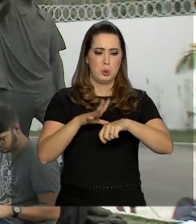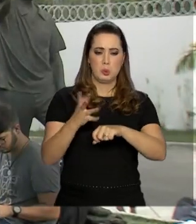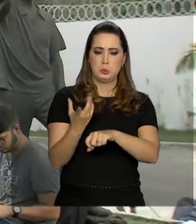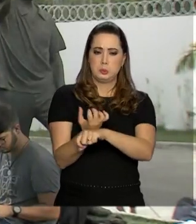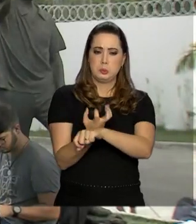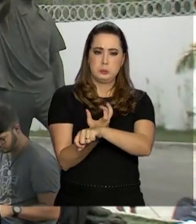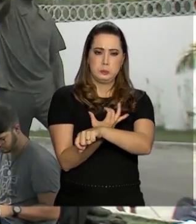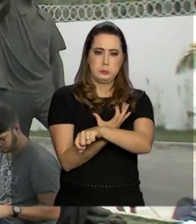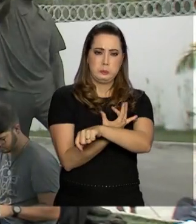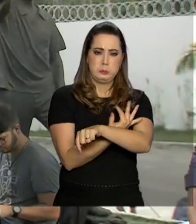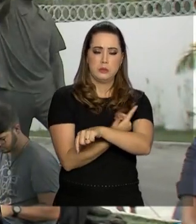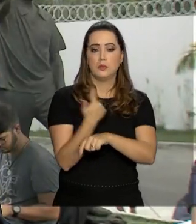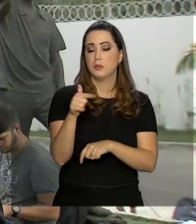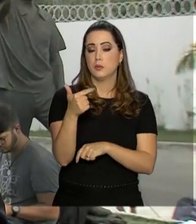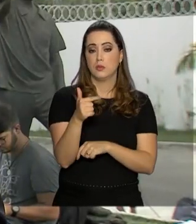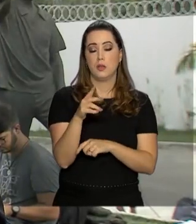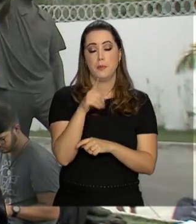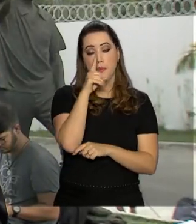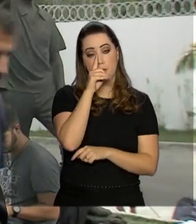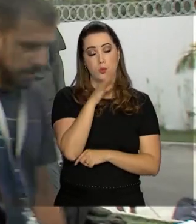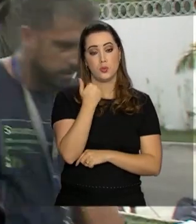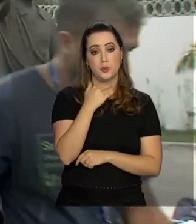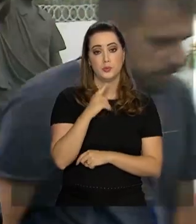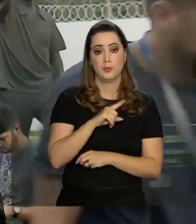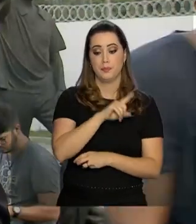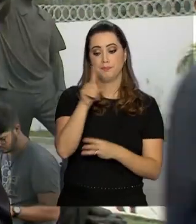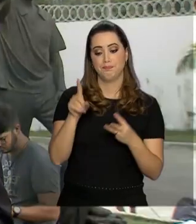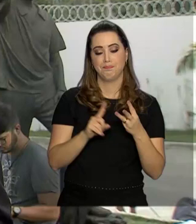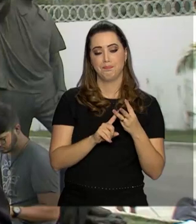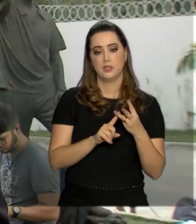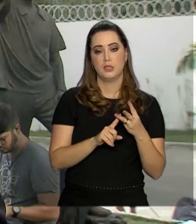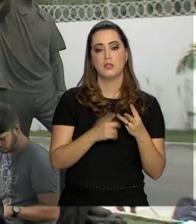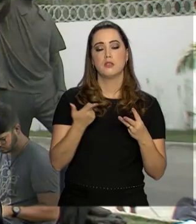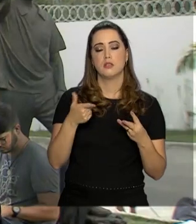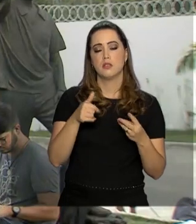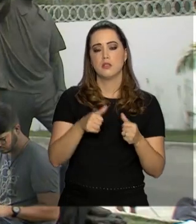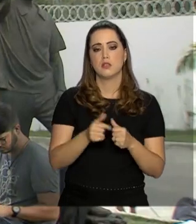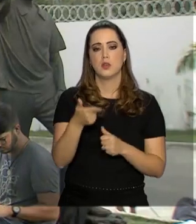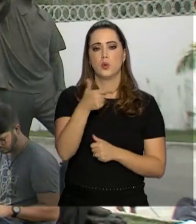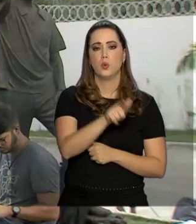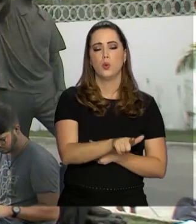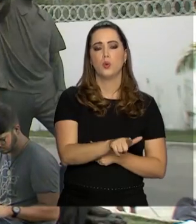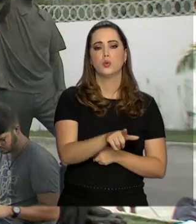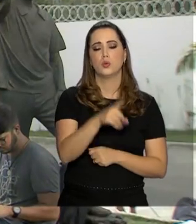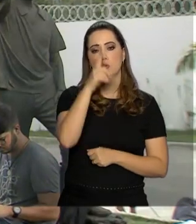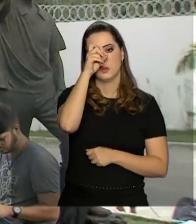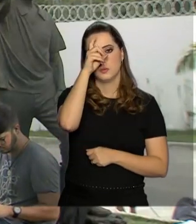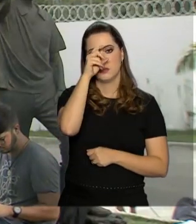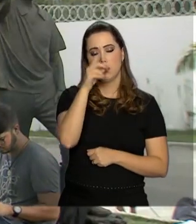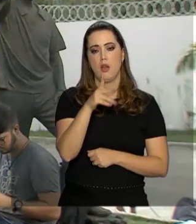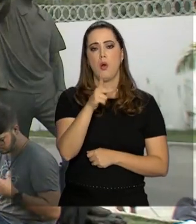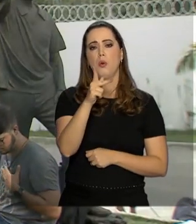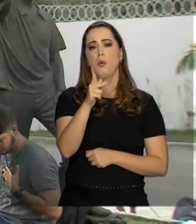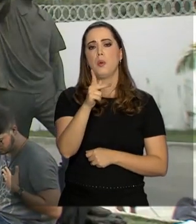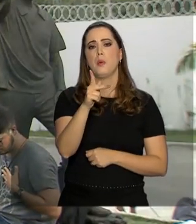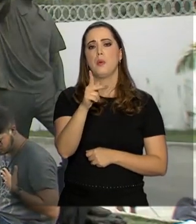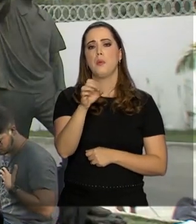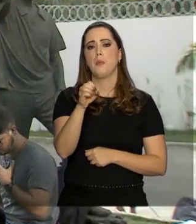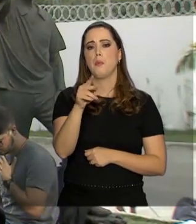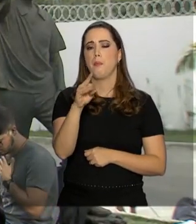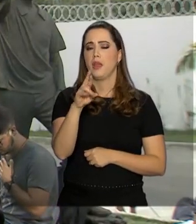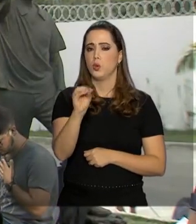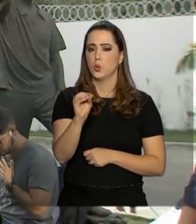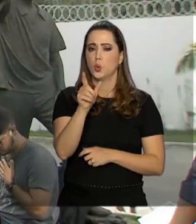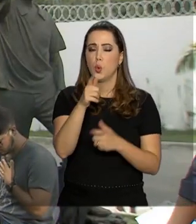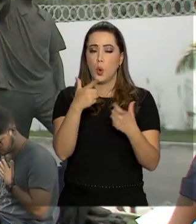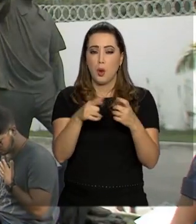mas não correm risco de morrer Já uma terceira vítima foi encaminhada para o Hospital Estadual Pedro II Onde existe um centro de referência